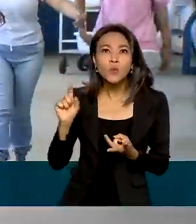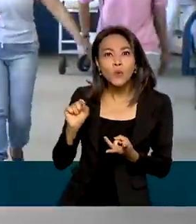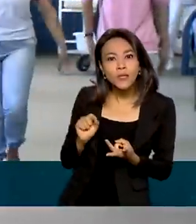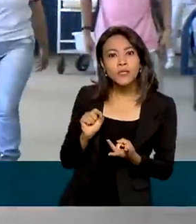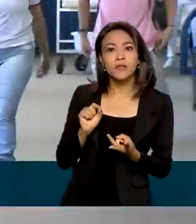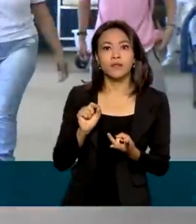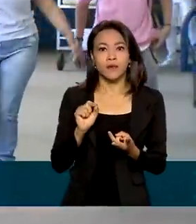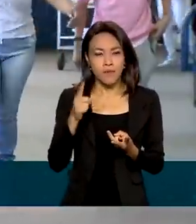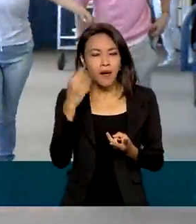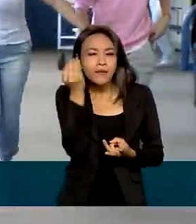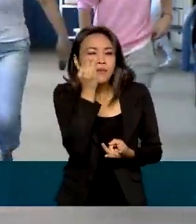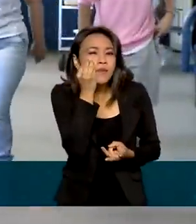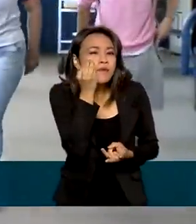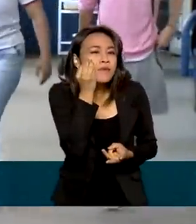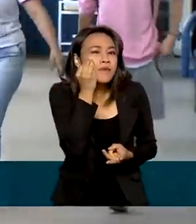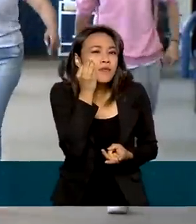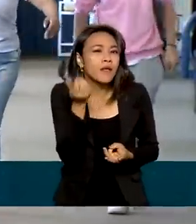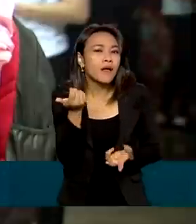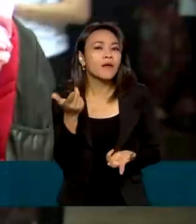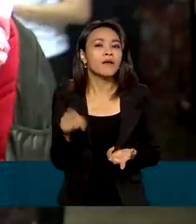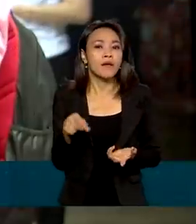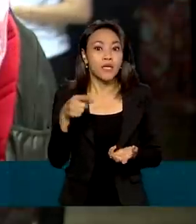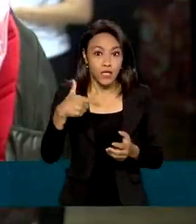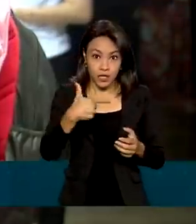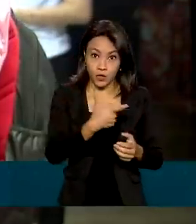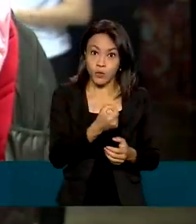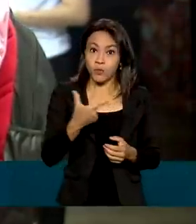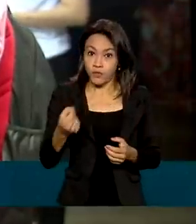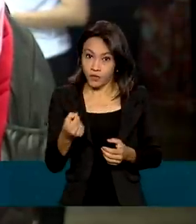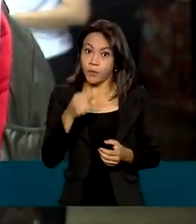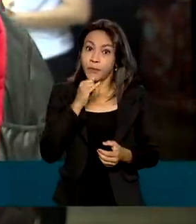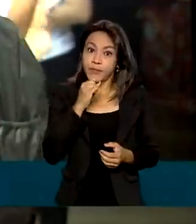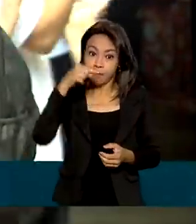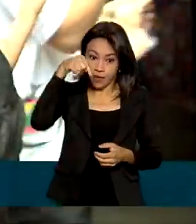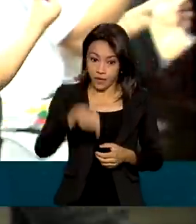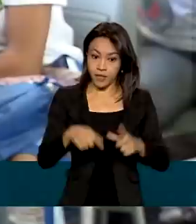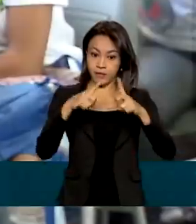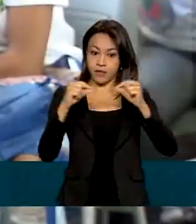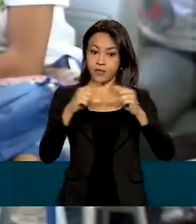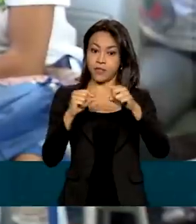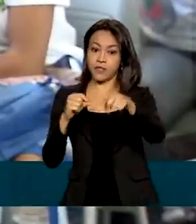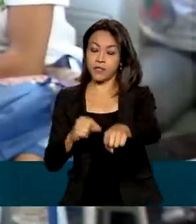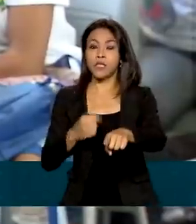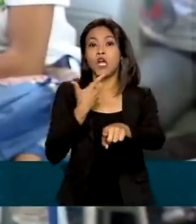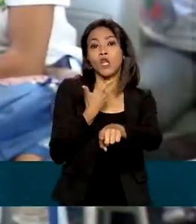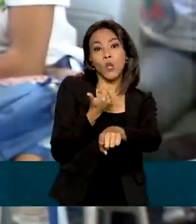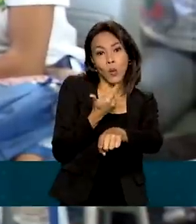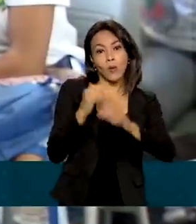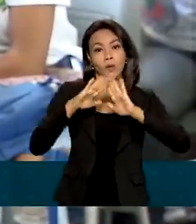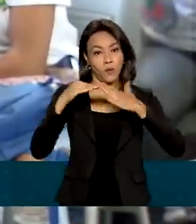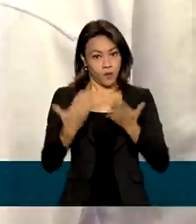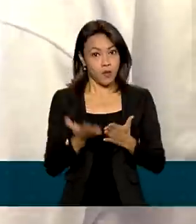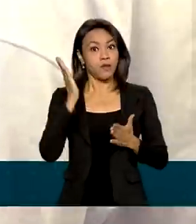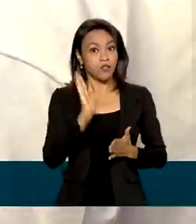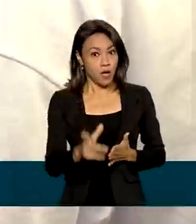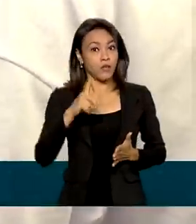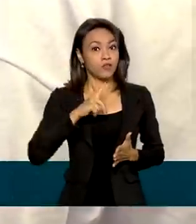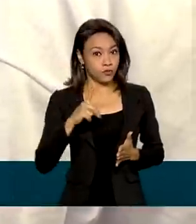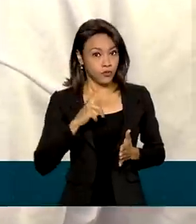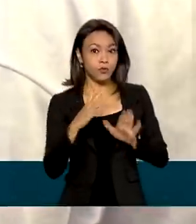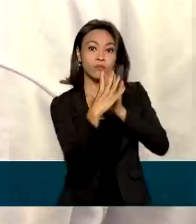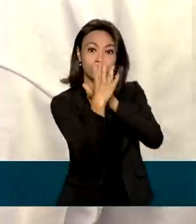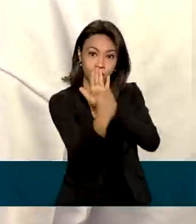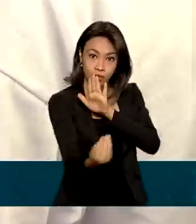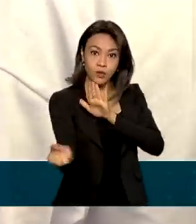experimental a partir de 2020. No Distrito Federal, por exemplo, 12 unidades já funcionavam com as mudanças desde o ano